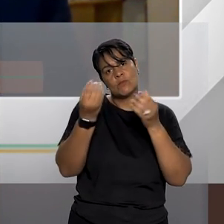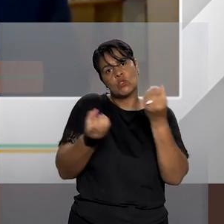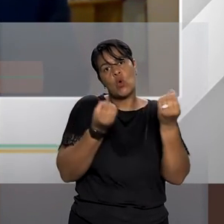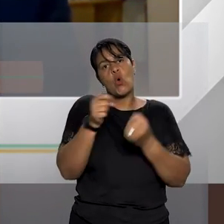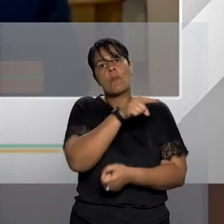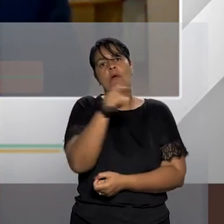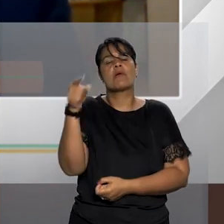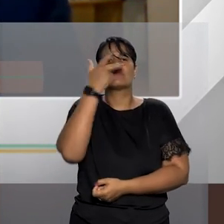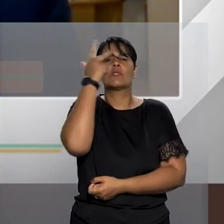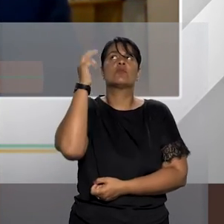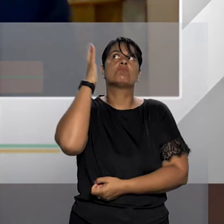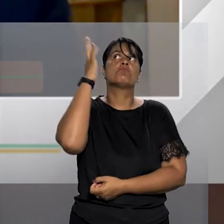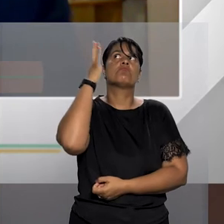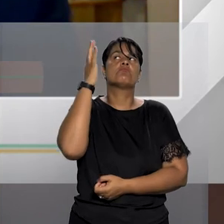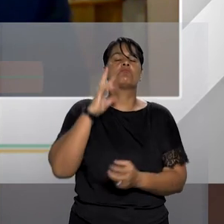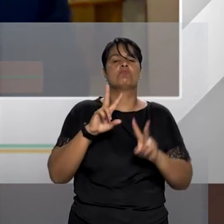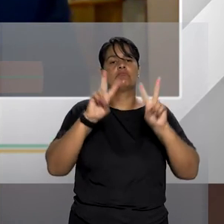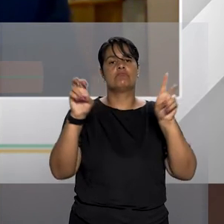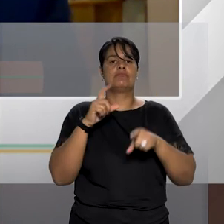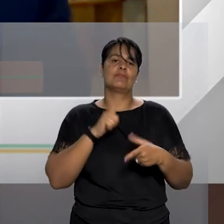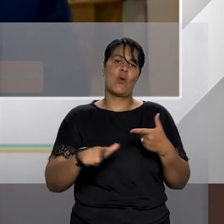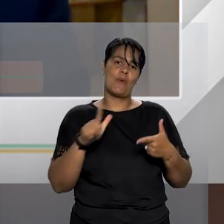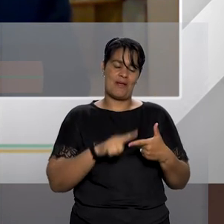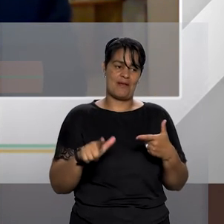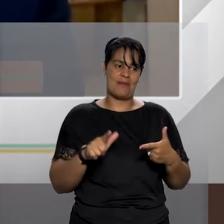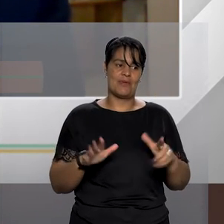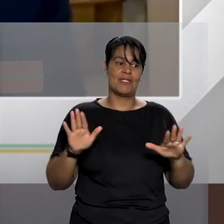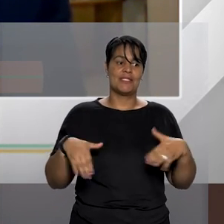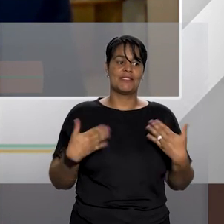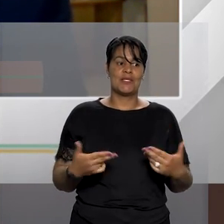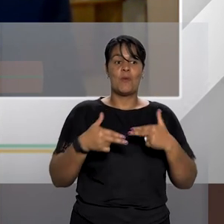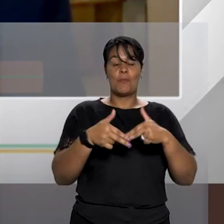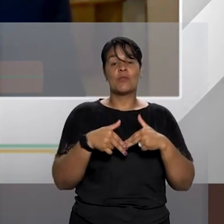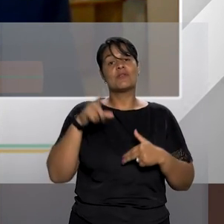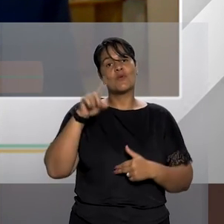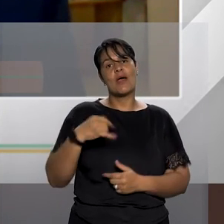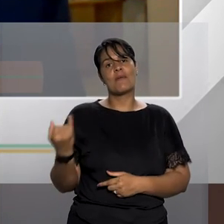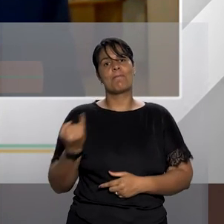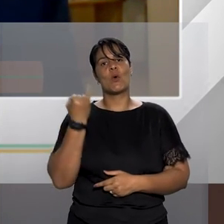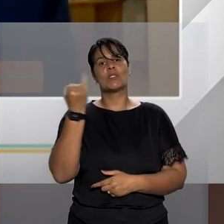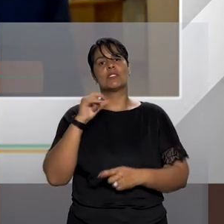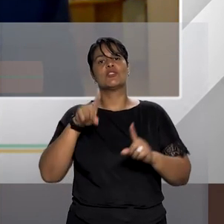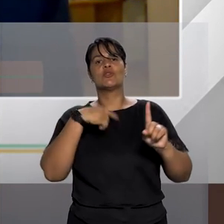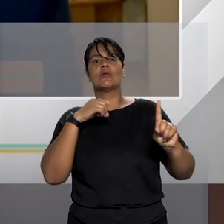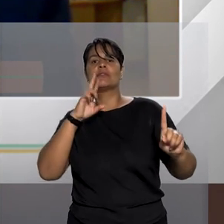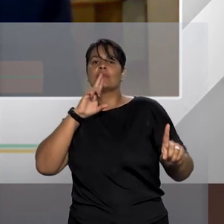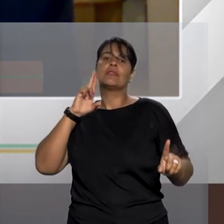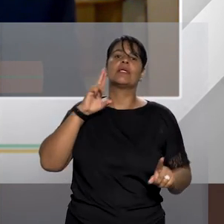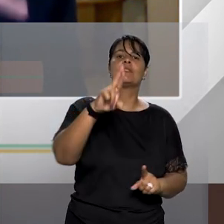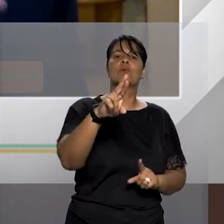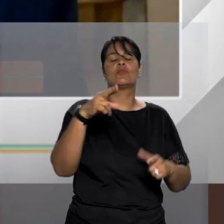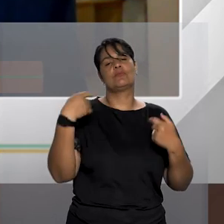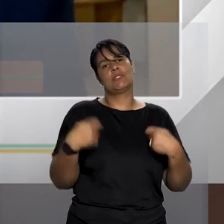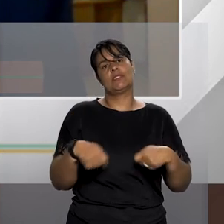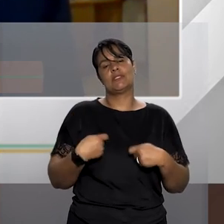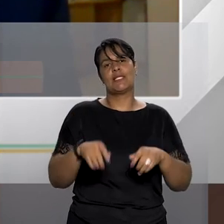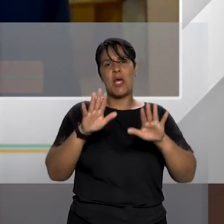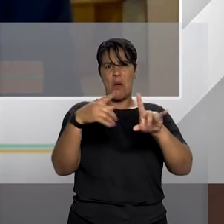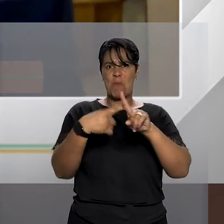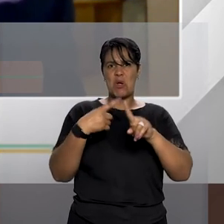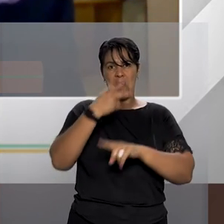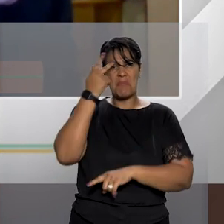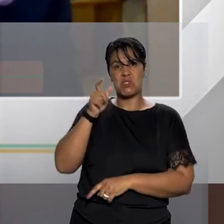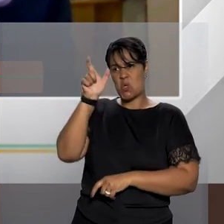problemas por isso que é muito importante que a gente dê uma resposta aos feminicídios porque matar e sair